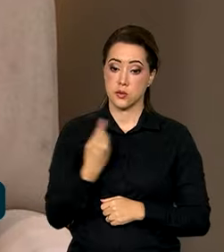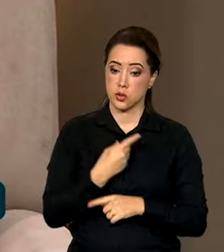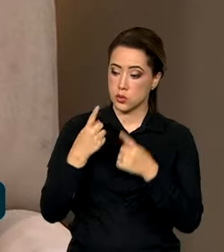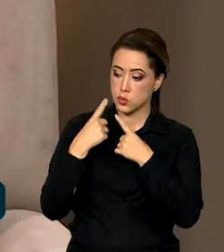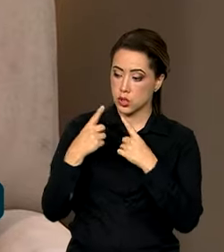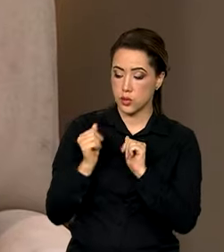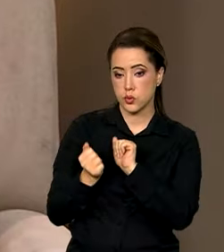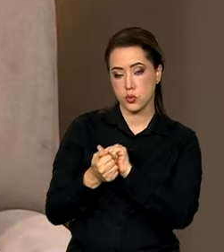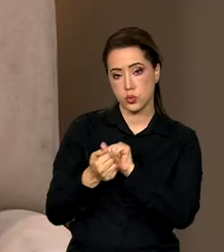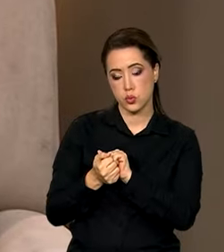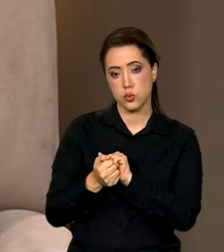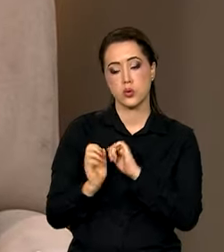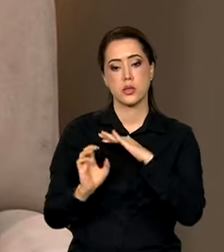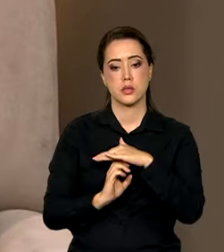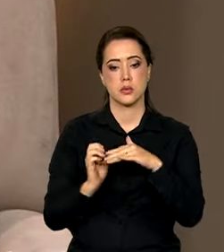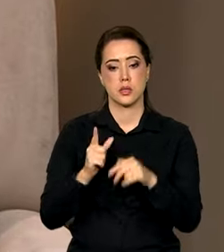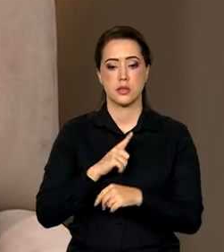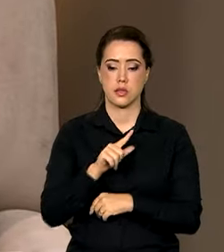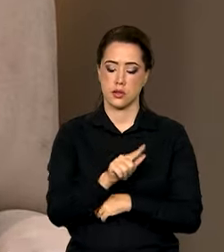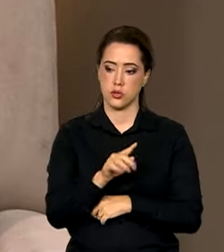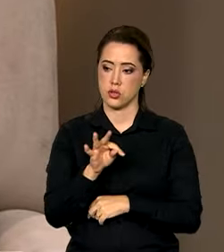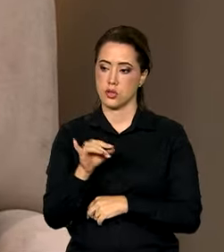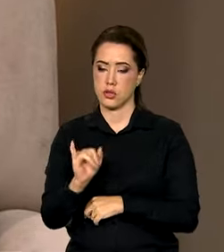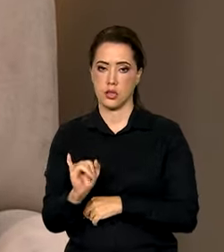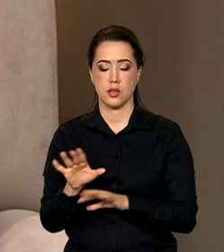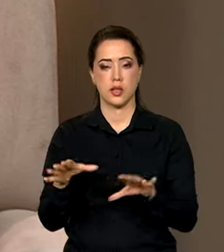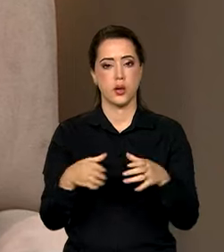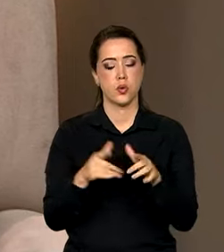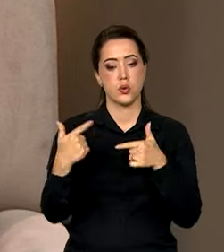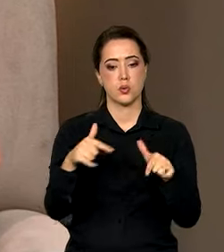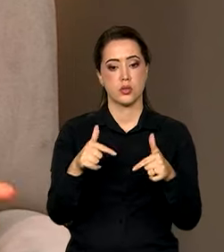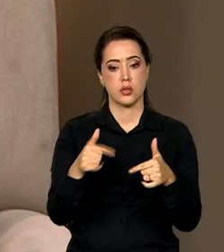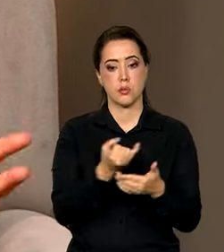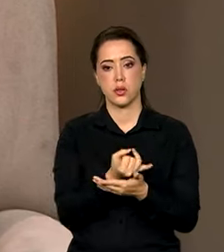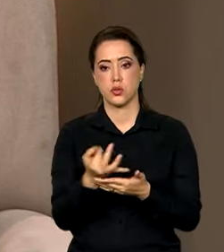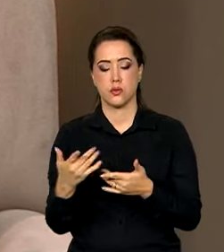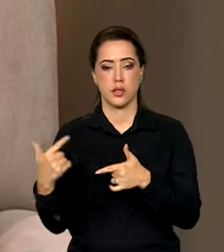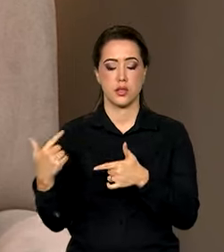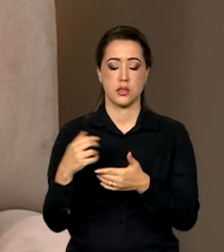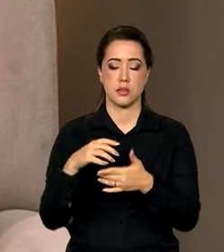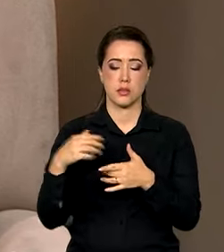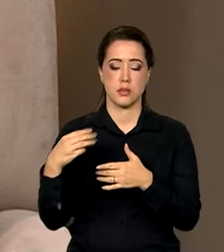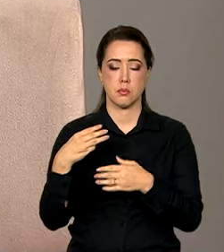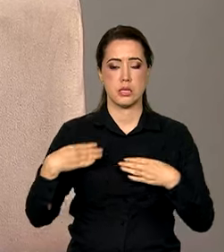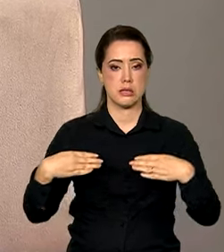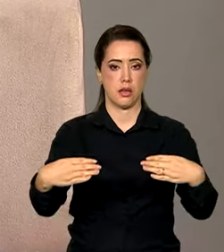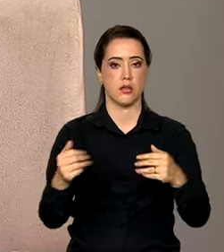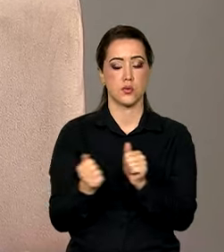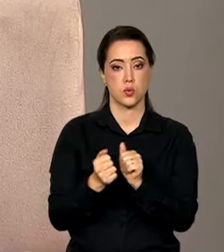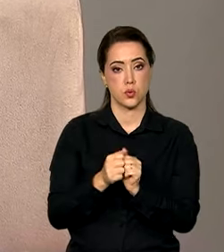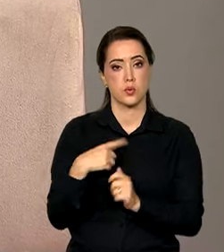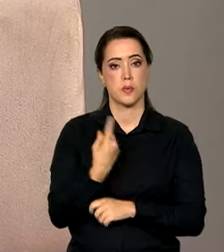diálogo com as empresas, nós temos também um GTI, que é um grupo de trabalho interministerial, aí estão envolvidos 11 ministérios.